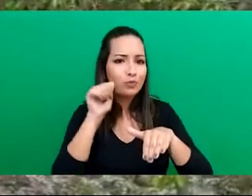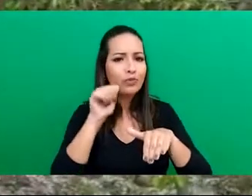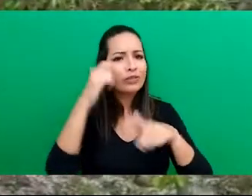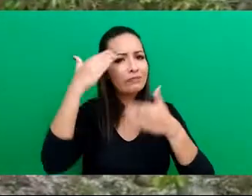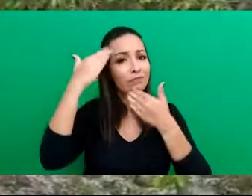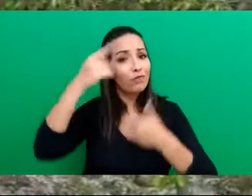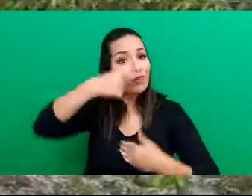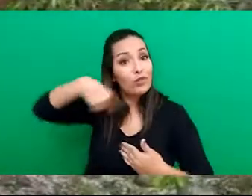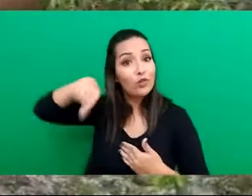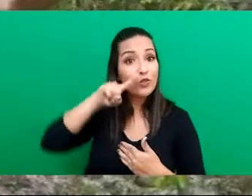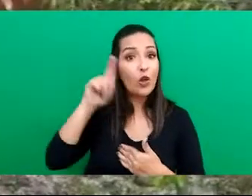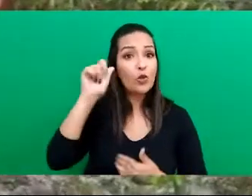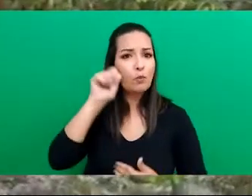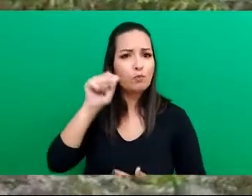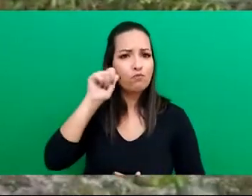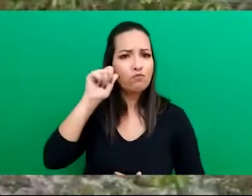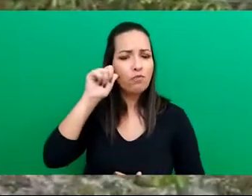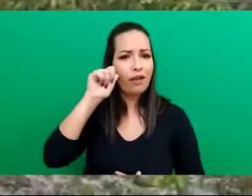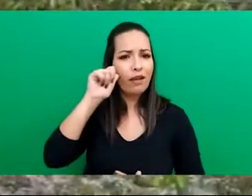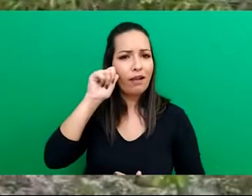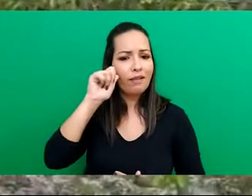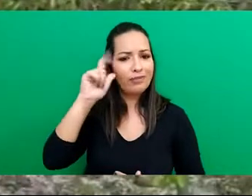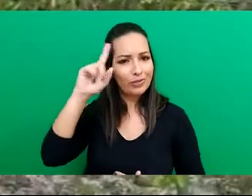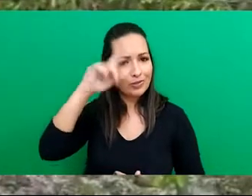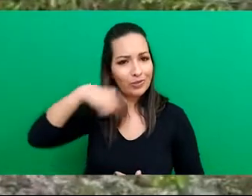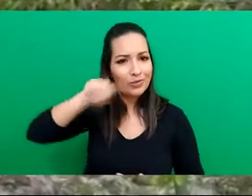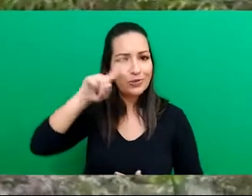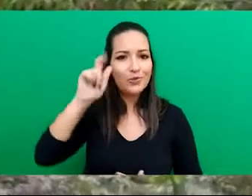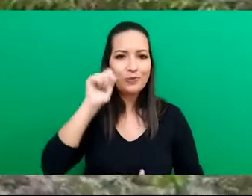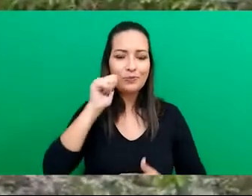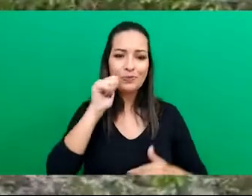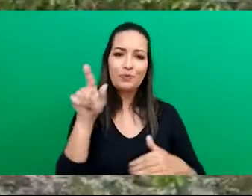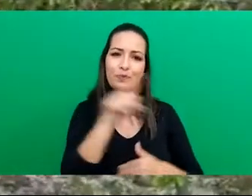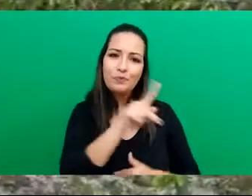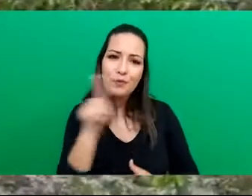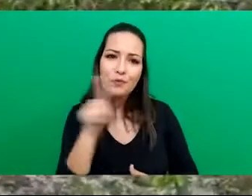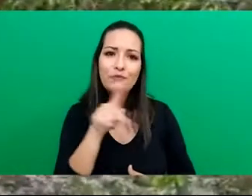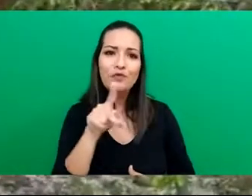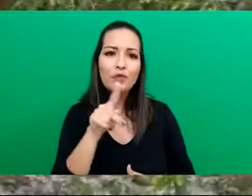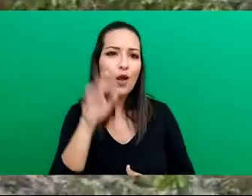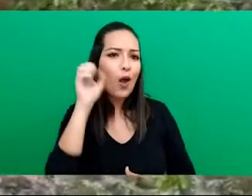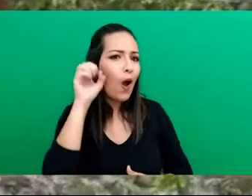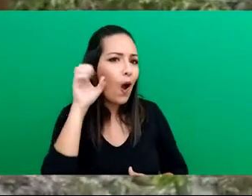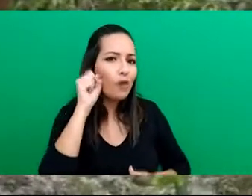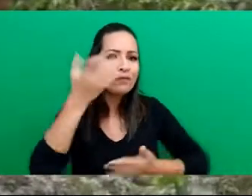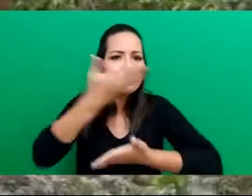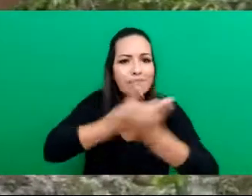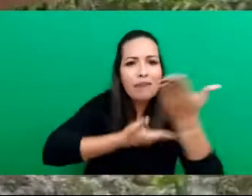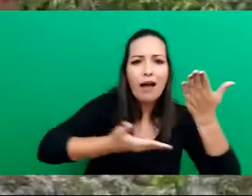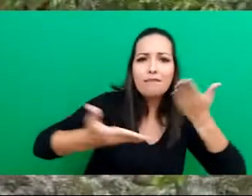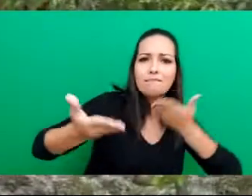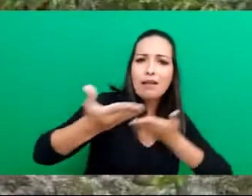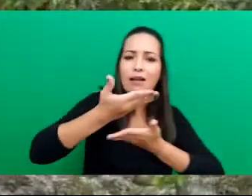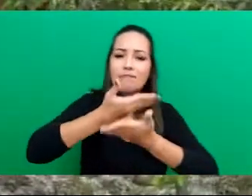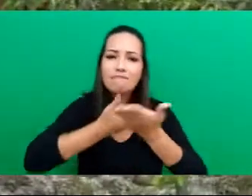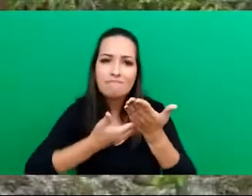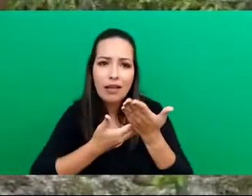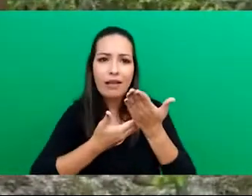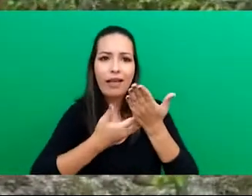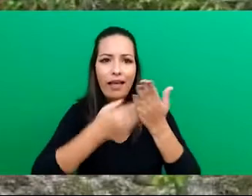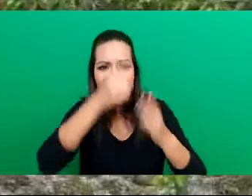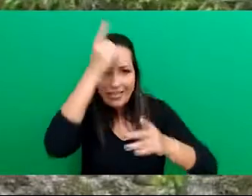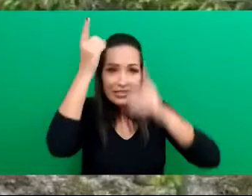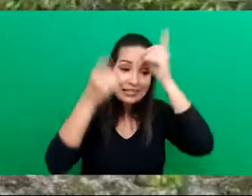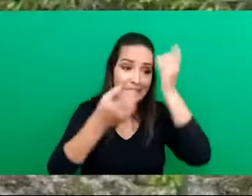onde nós, mulheres, que somos as próprias professoras, uma que escuta a outra, uma que vai tentando ajustar